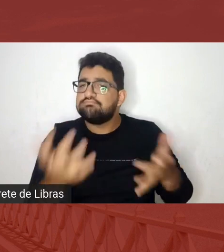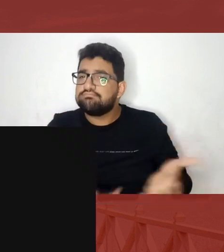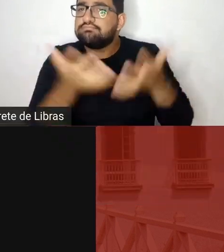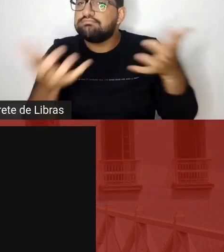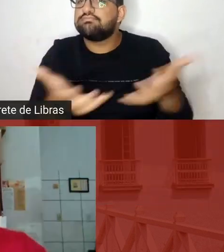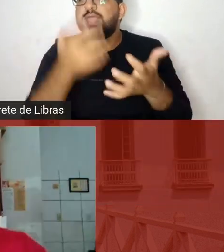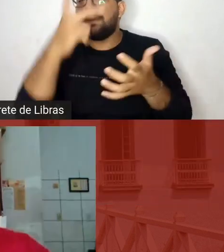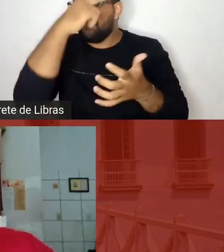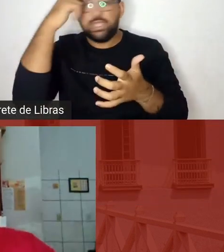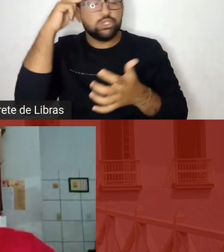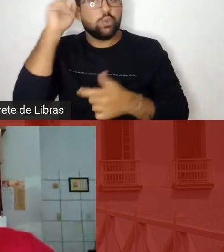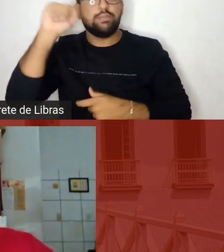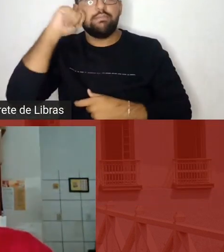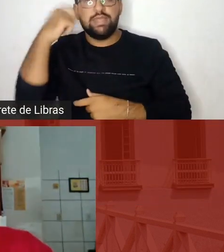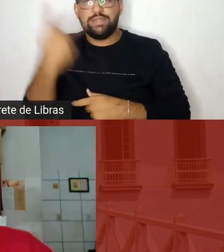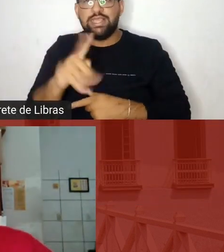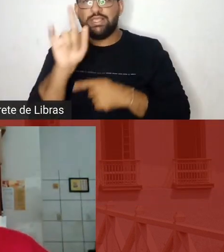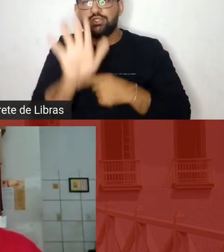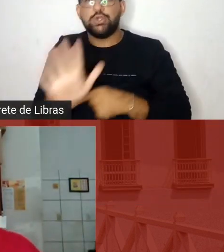Goiás muito obrigada